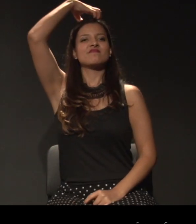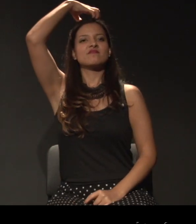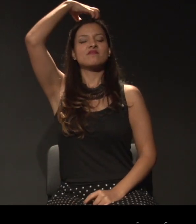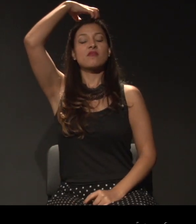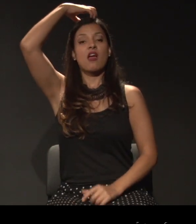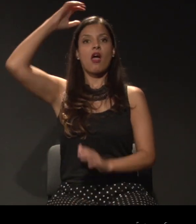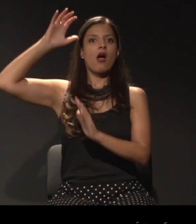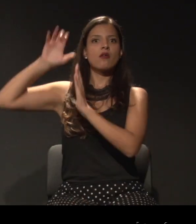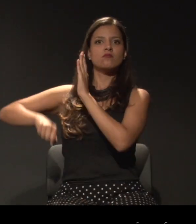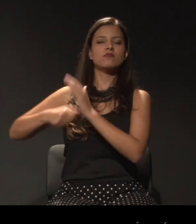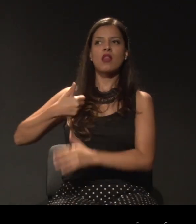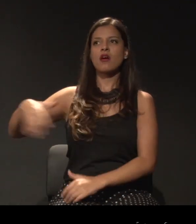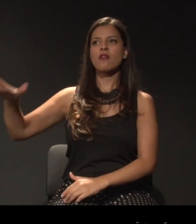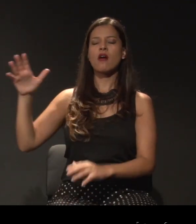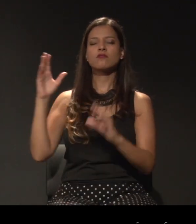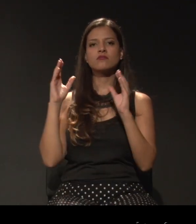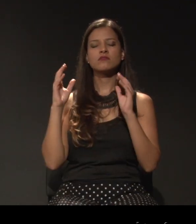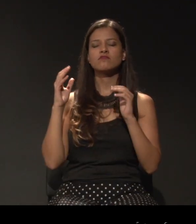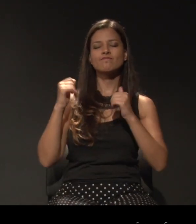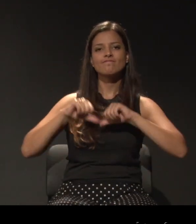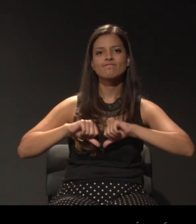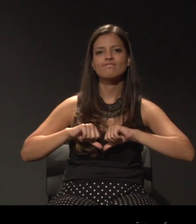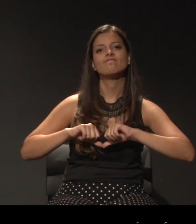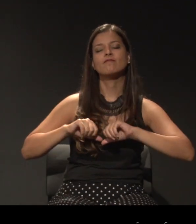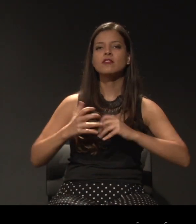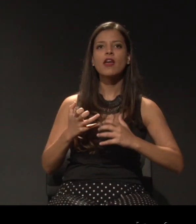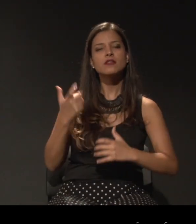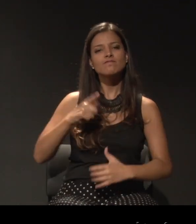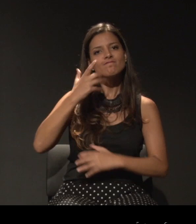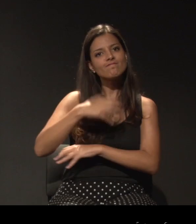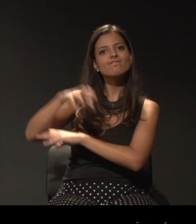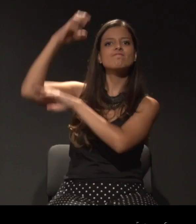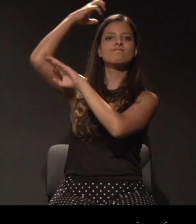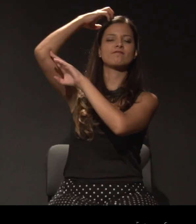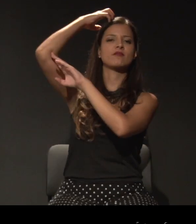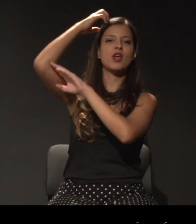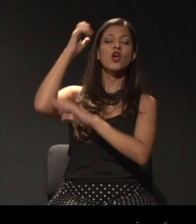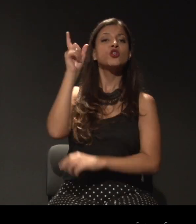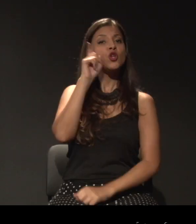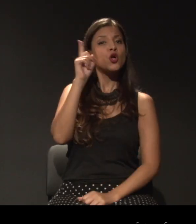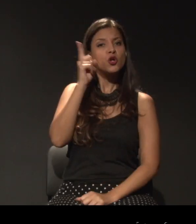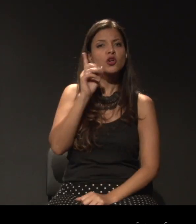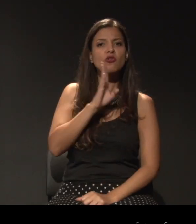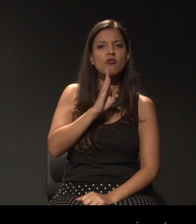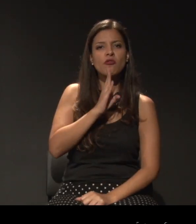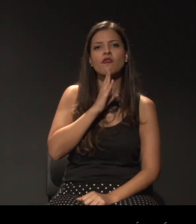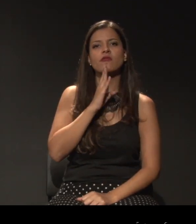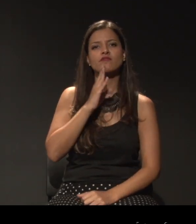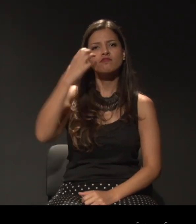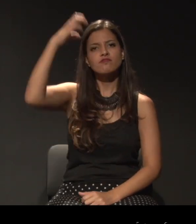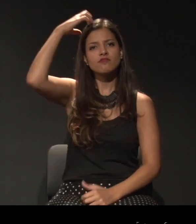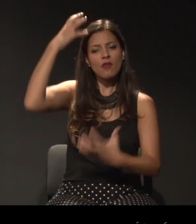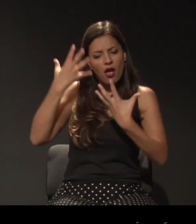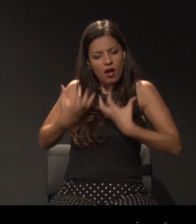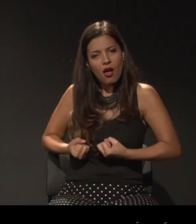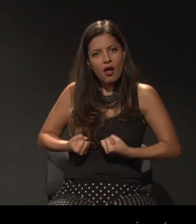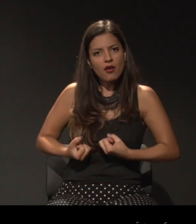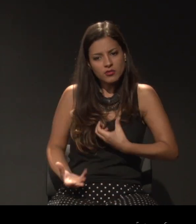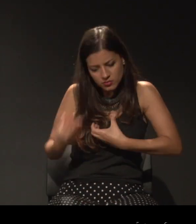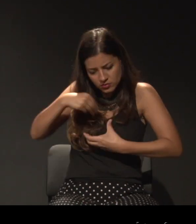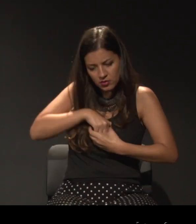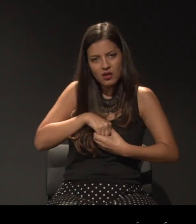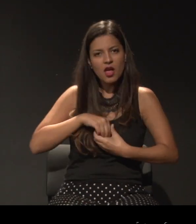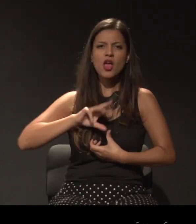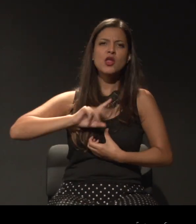Que a gente cada vez mais possa reconhecer e se apropriar disso. Dessa nobreza que mora em nós, não em